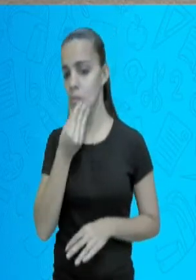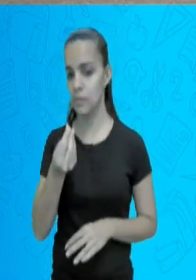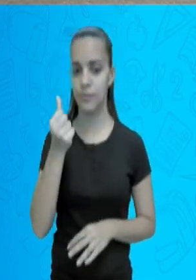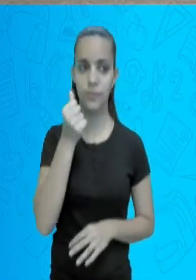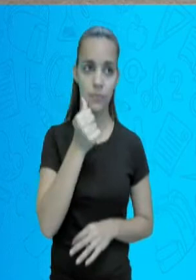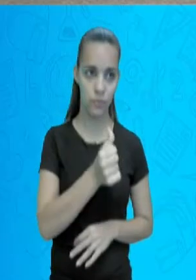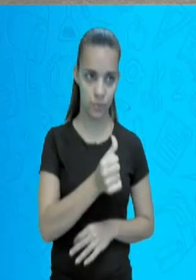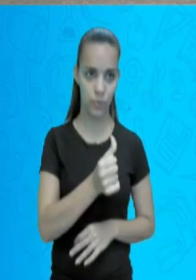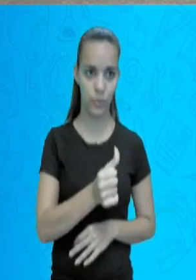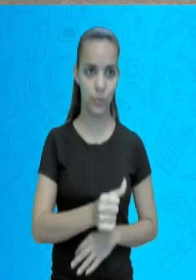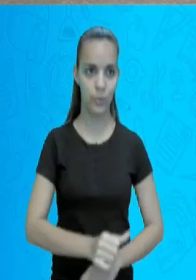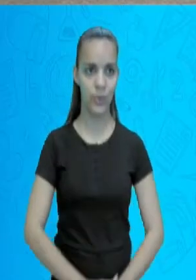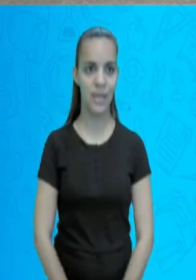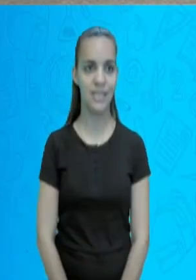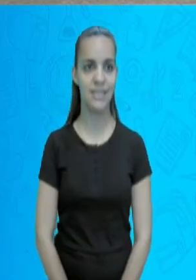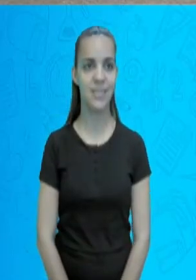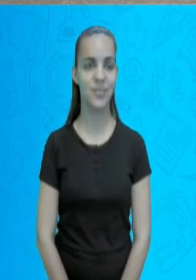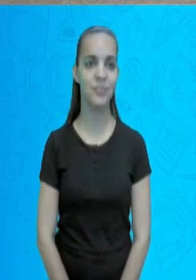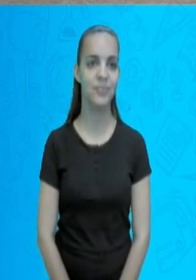Tranquilo?